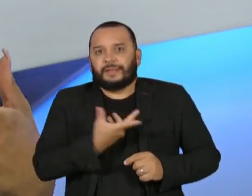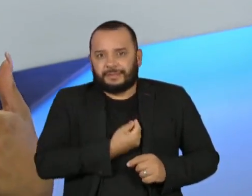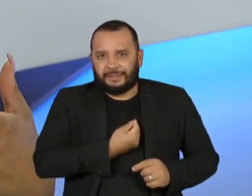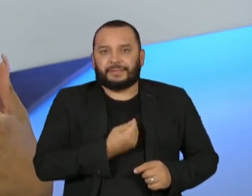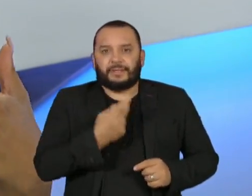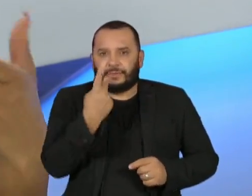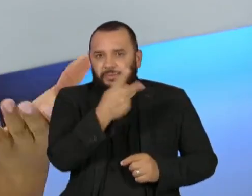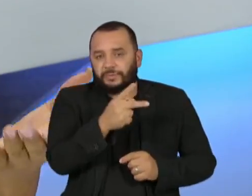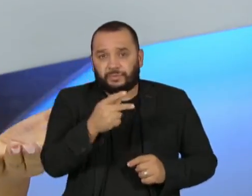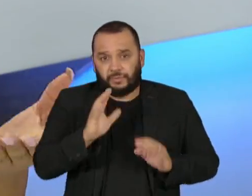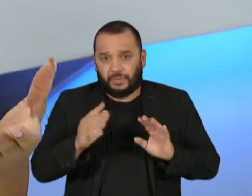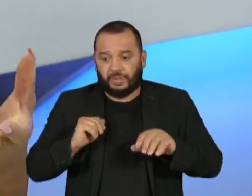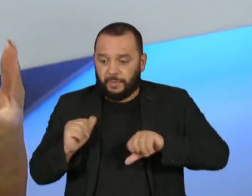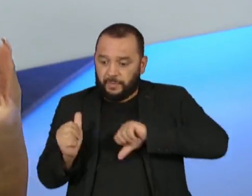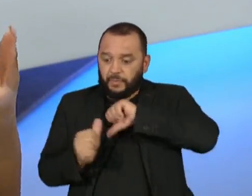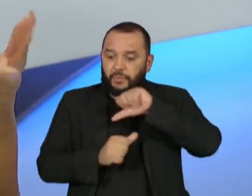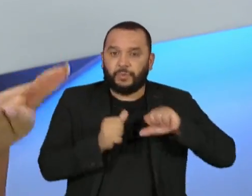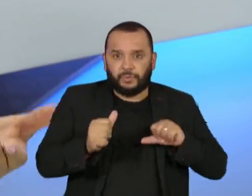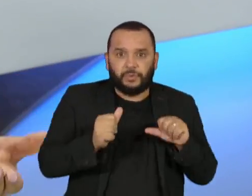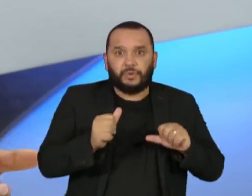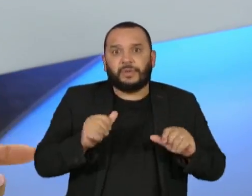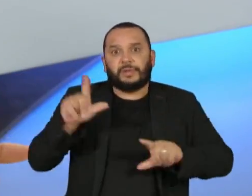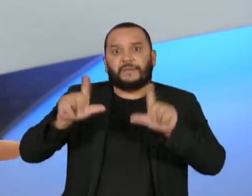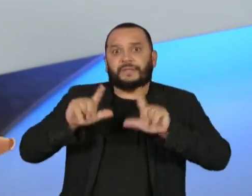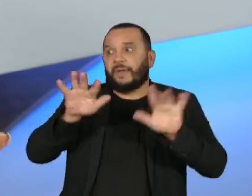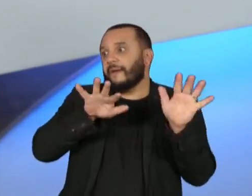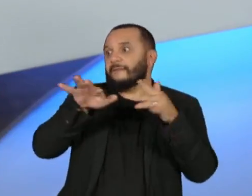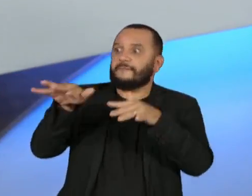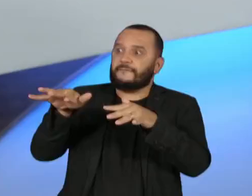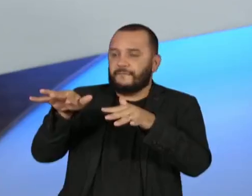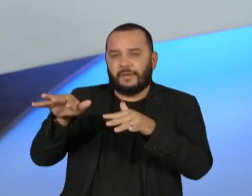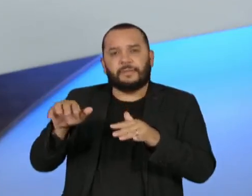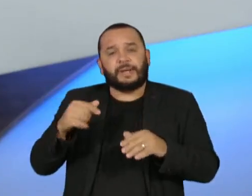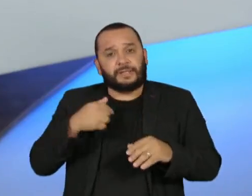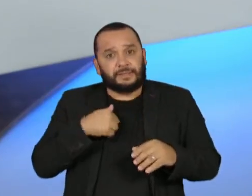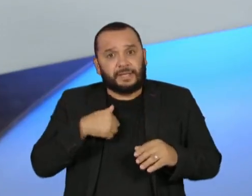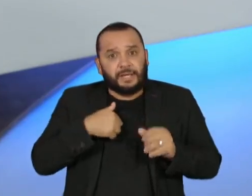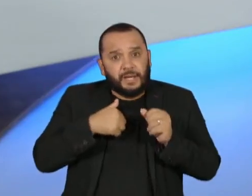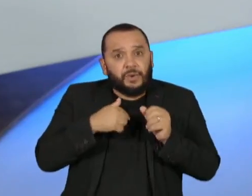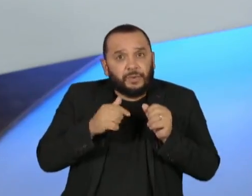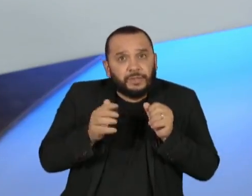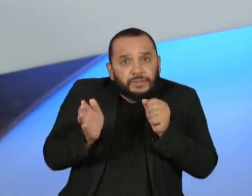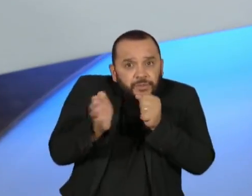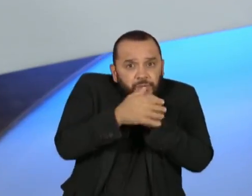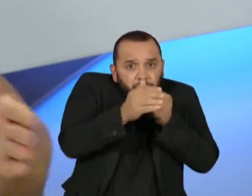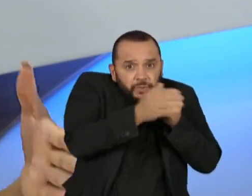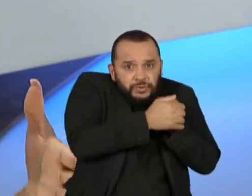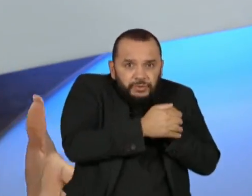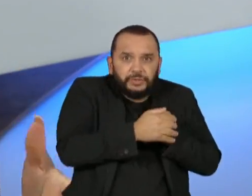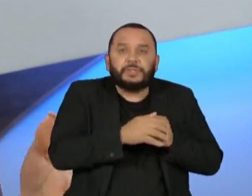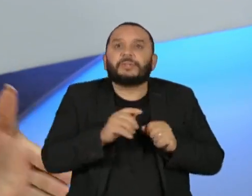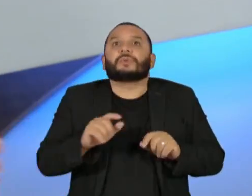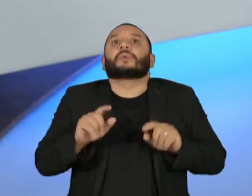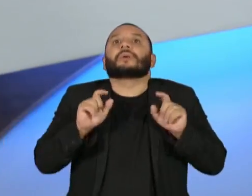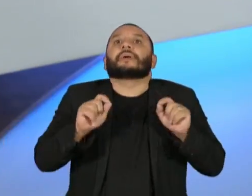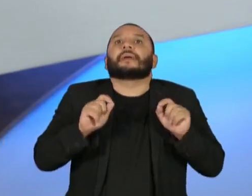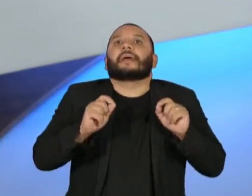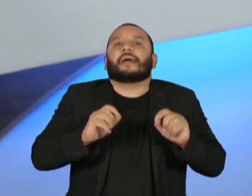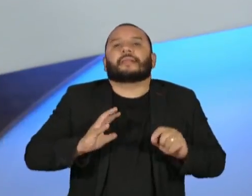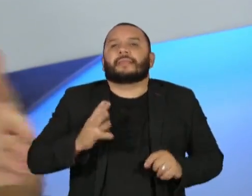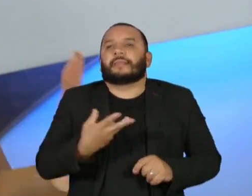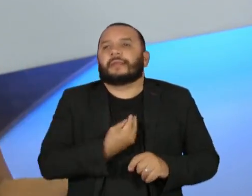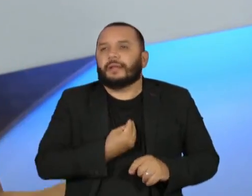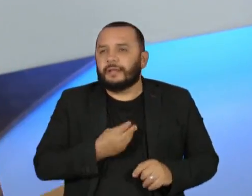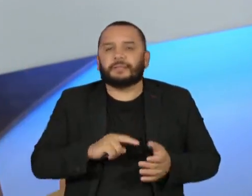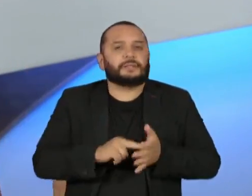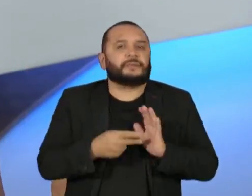midiática, mas quando eu comecei, as perguntas que eram dirigidas a nós eram sempre sobre o que é ser trans, como é ser